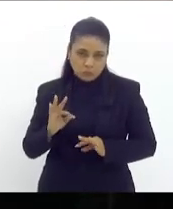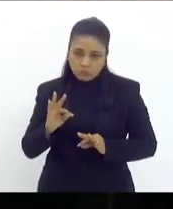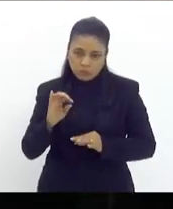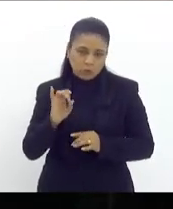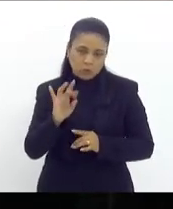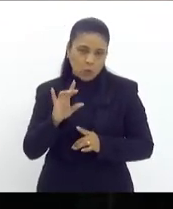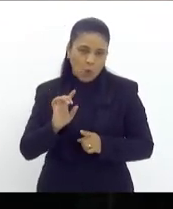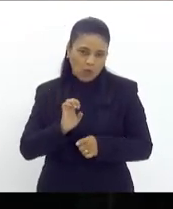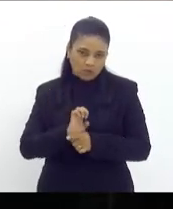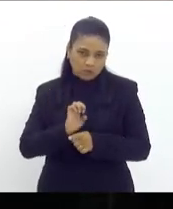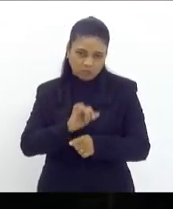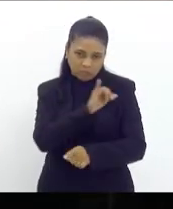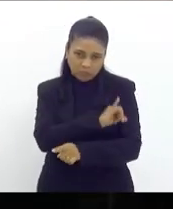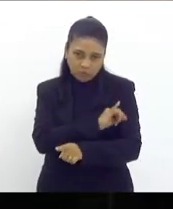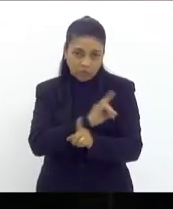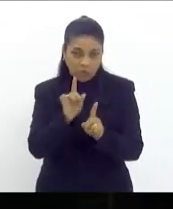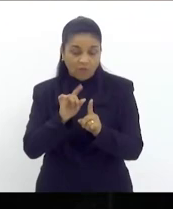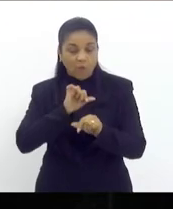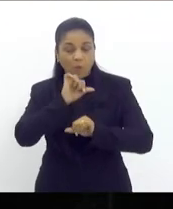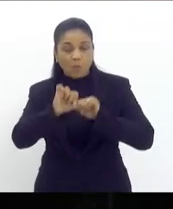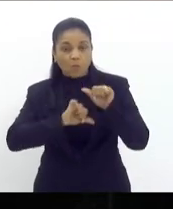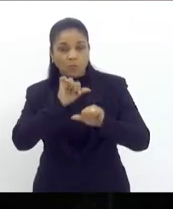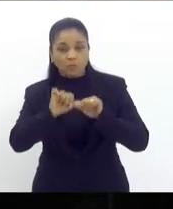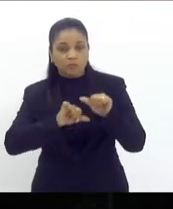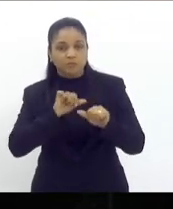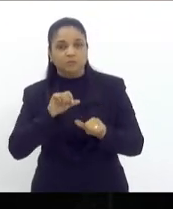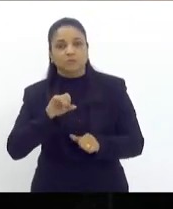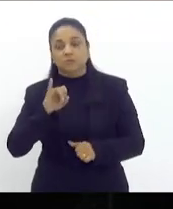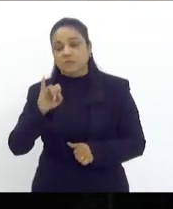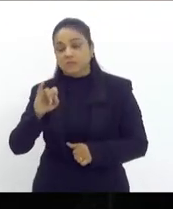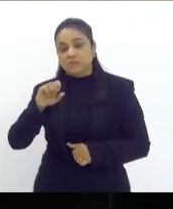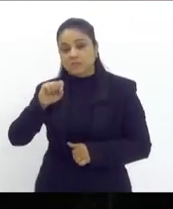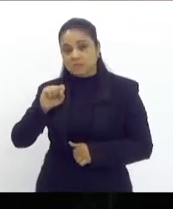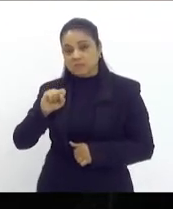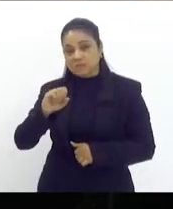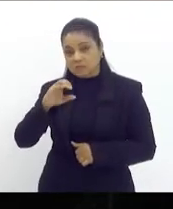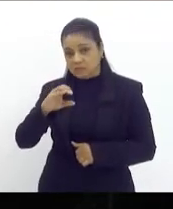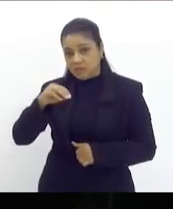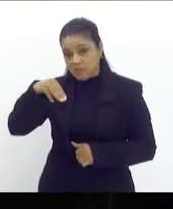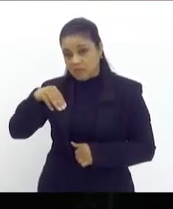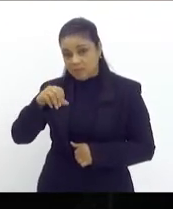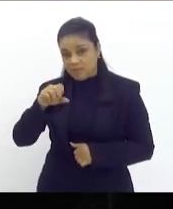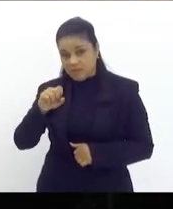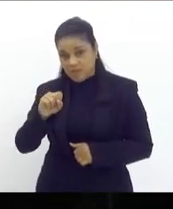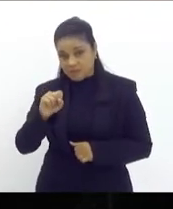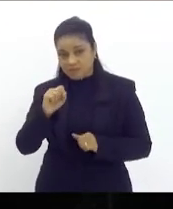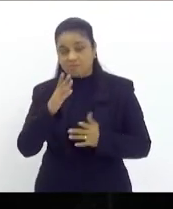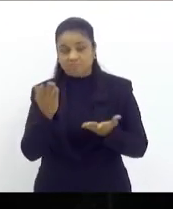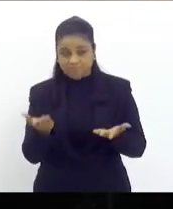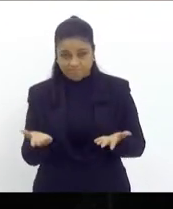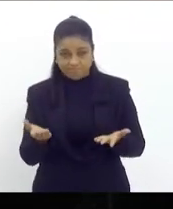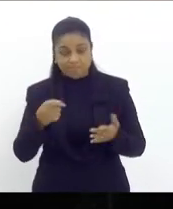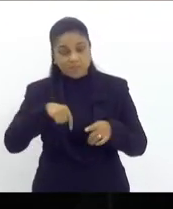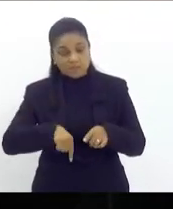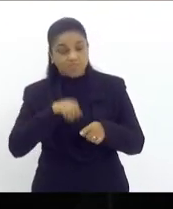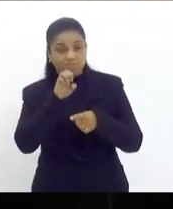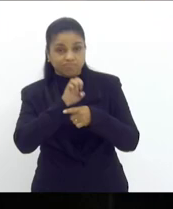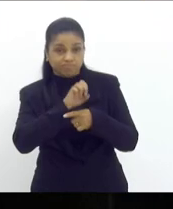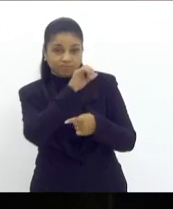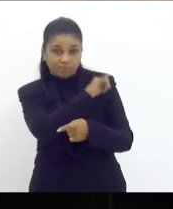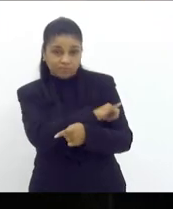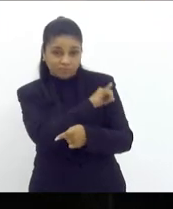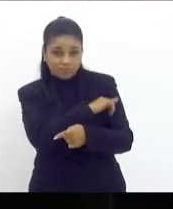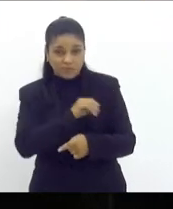alteradas para as alíquotas de ICMS modais em cada um dos estados e no Rio de Janeiro esta